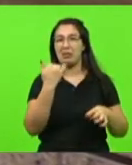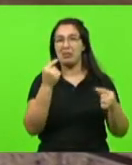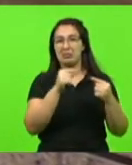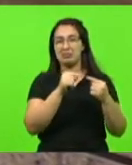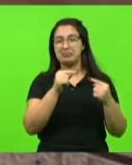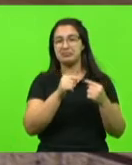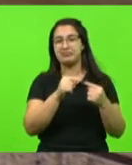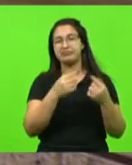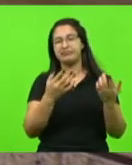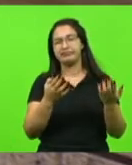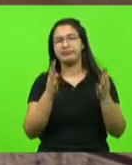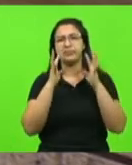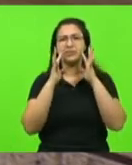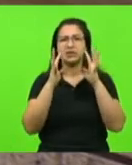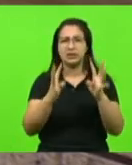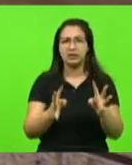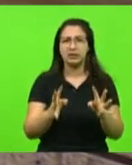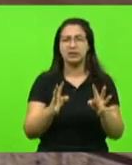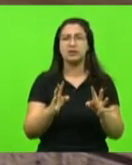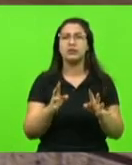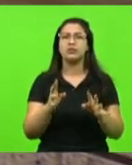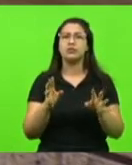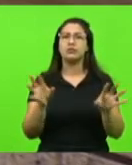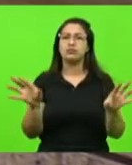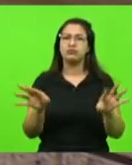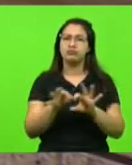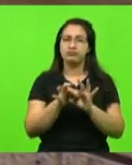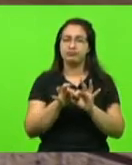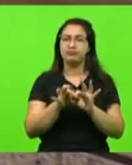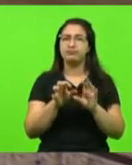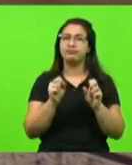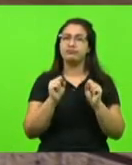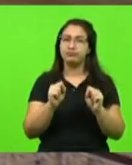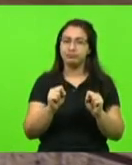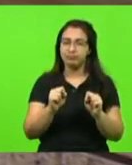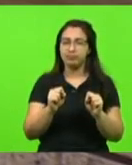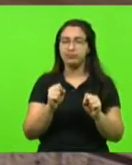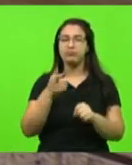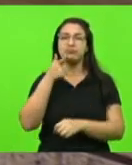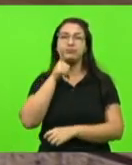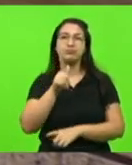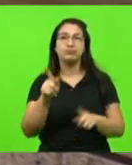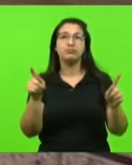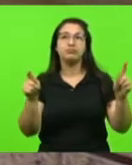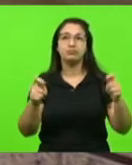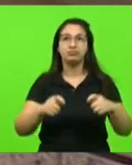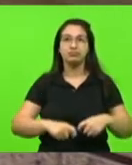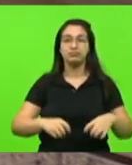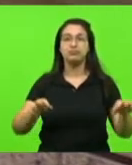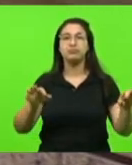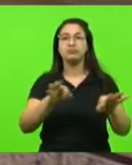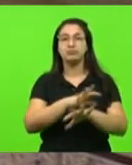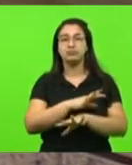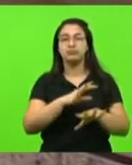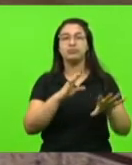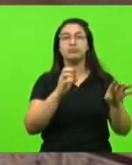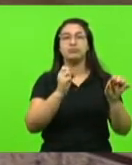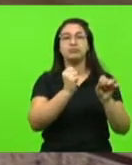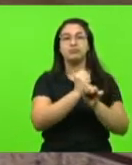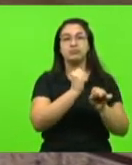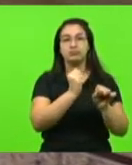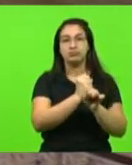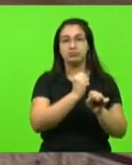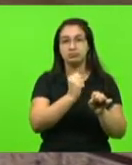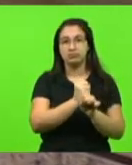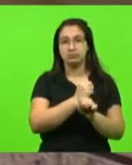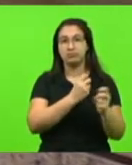Estado, a atenção da União, para que a gente consiga, no máximo, terminar com as rodovias de mão